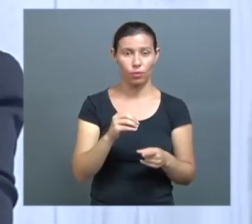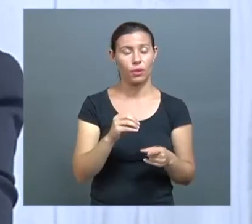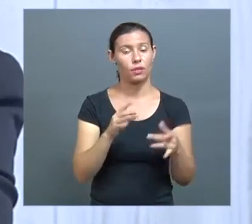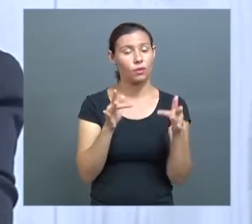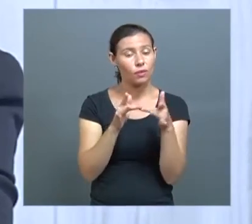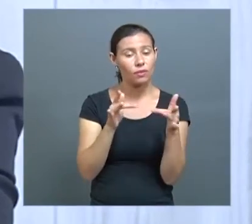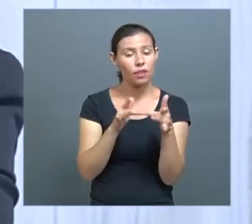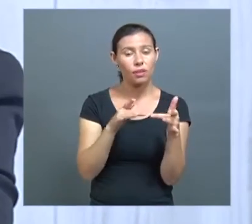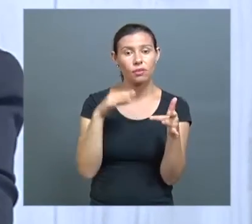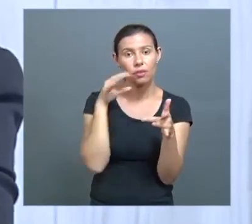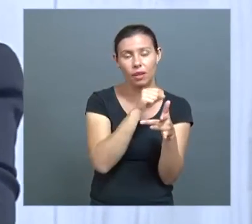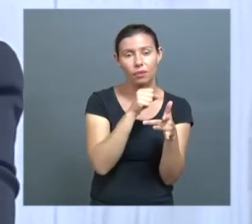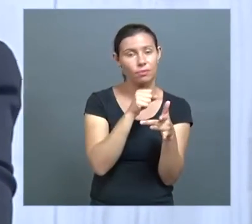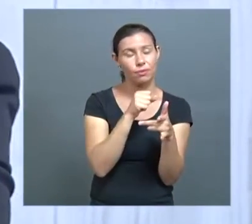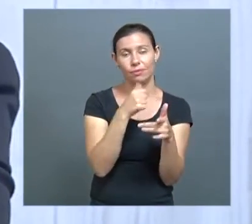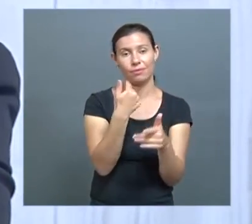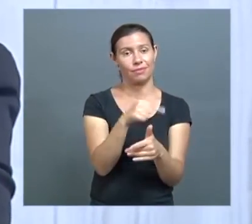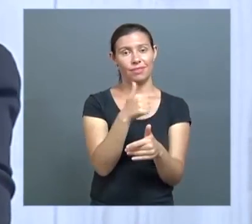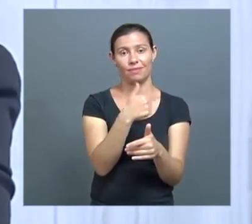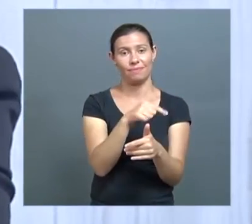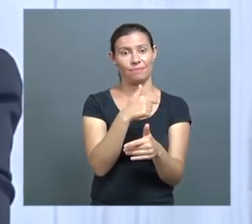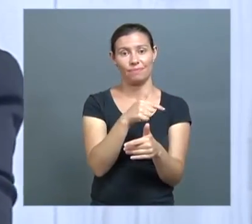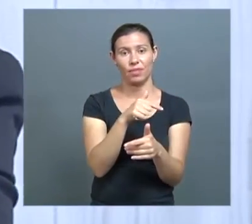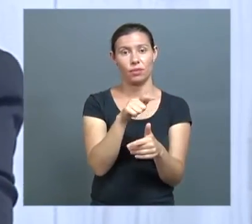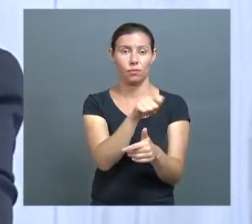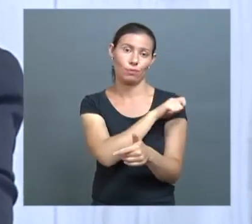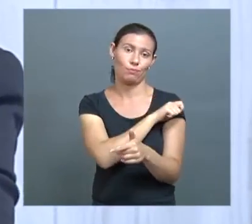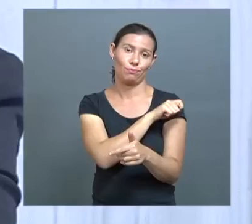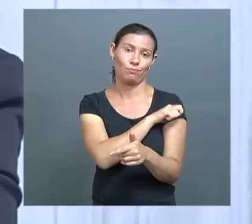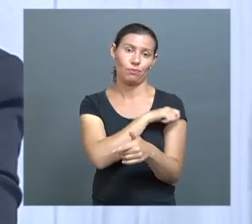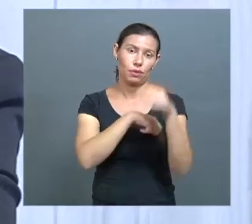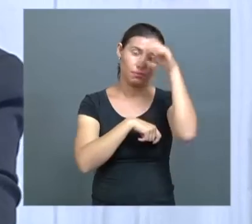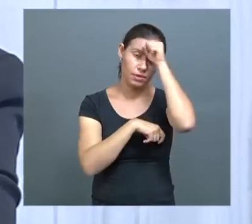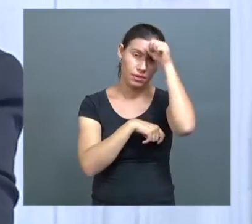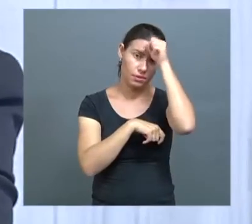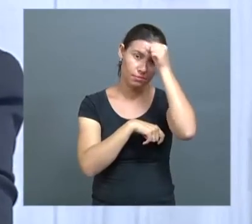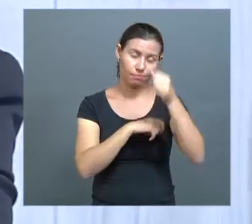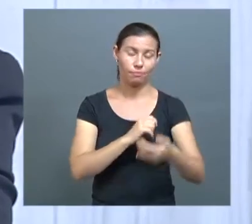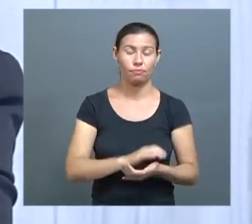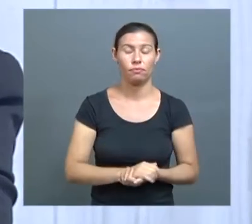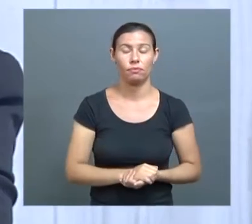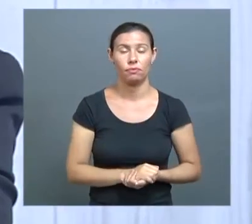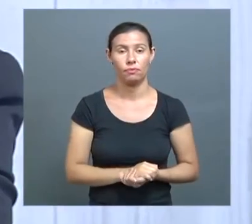importante caso a gente não consiga reverter. Porque não se revertendo,